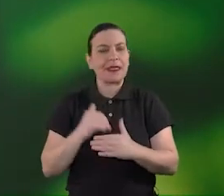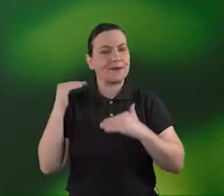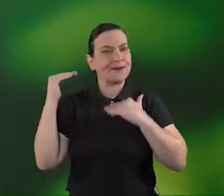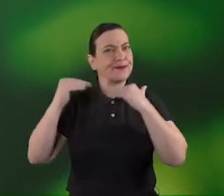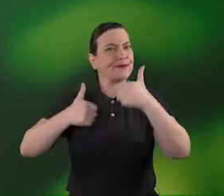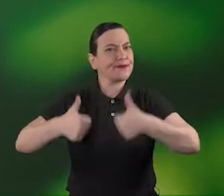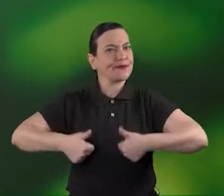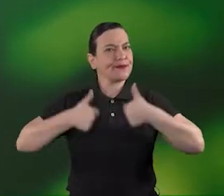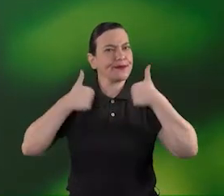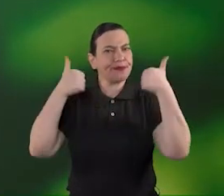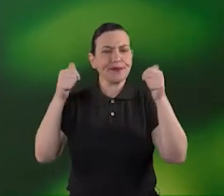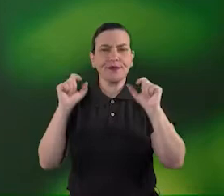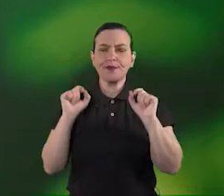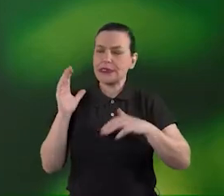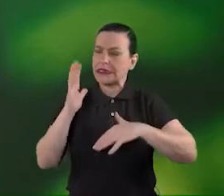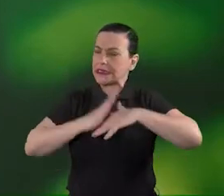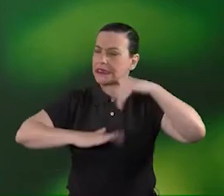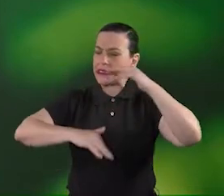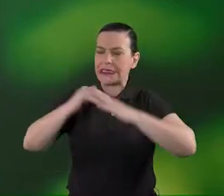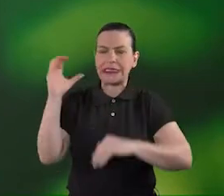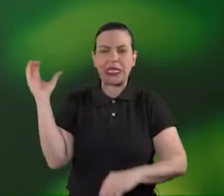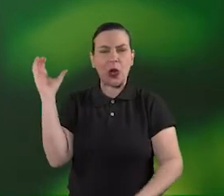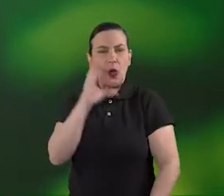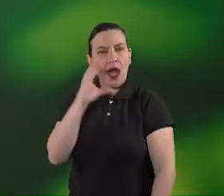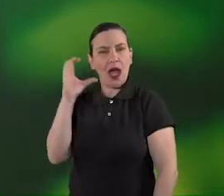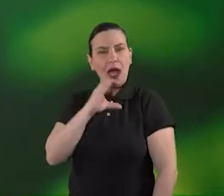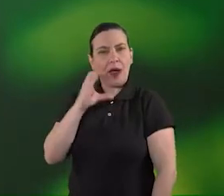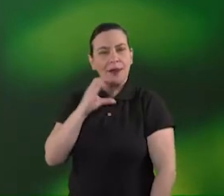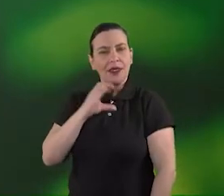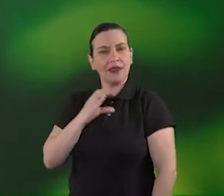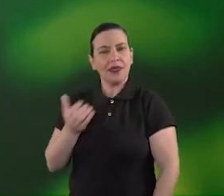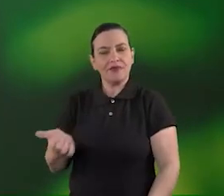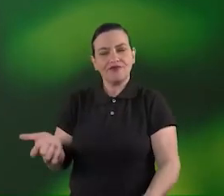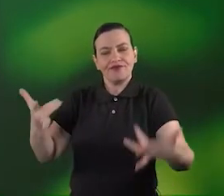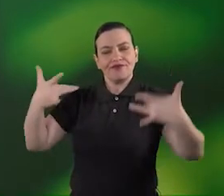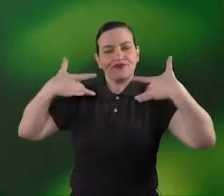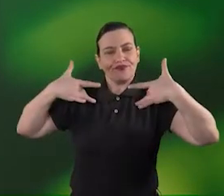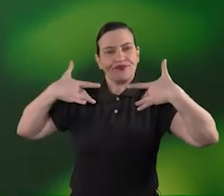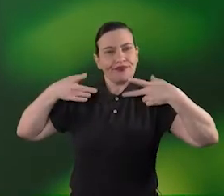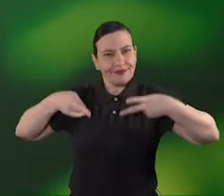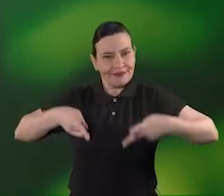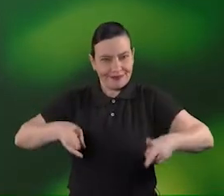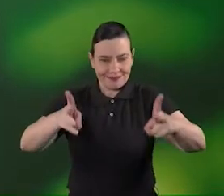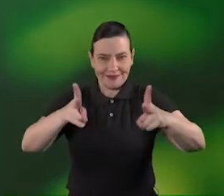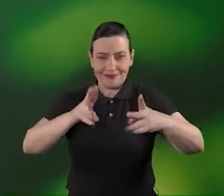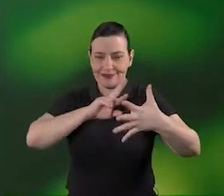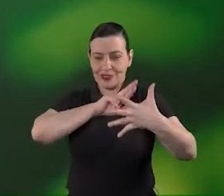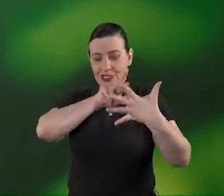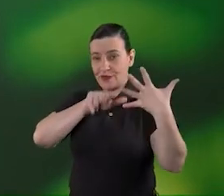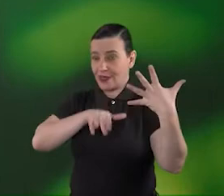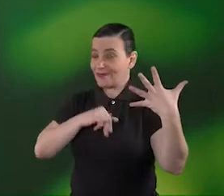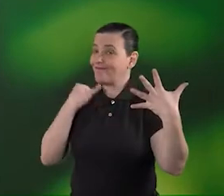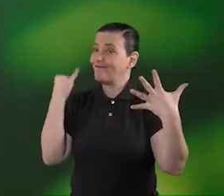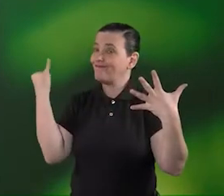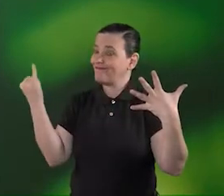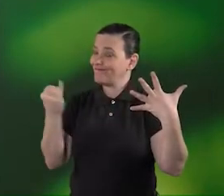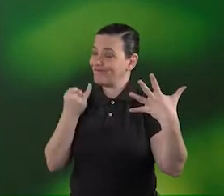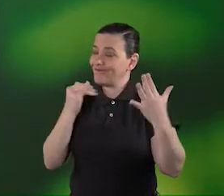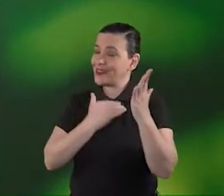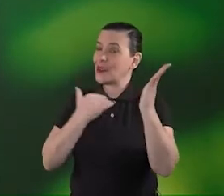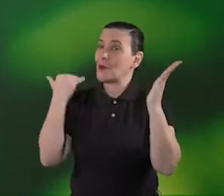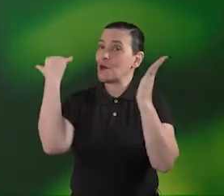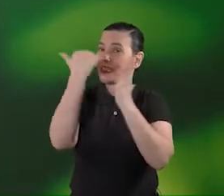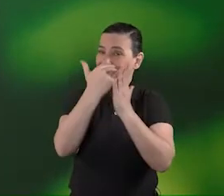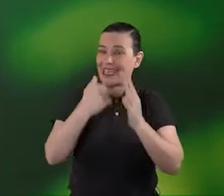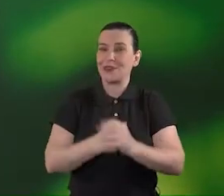com ação mais rápida e mais duradoura por causa dessas diferenças é consideravelmente aumentado